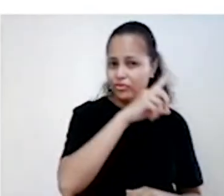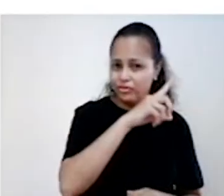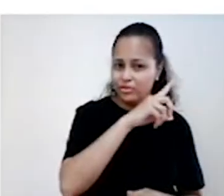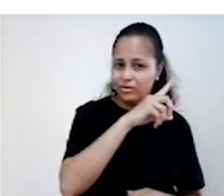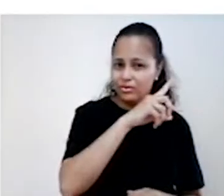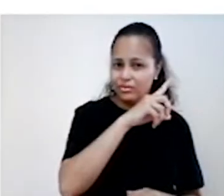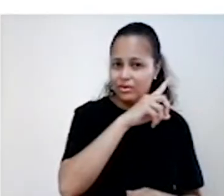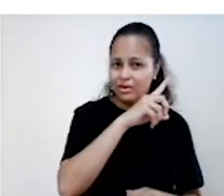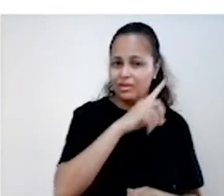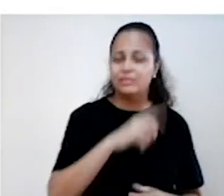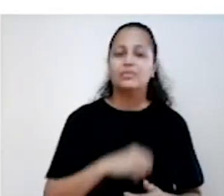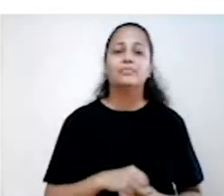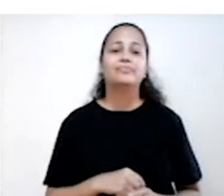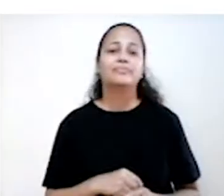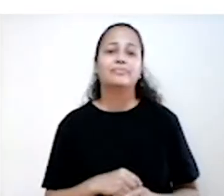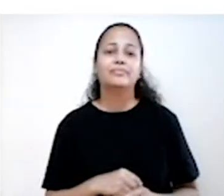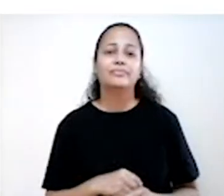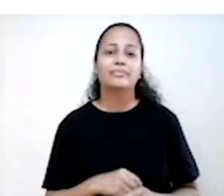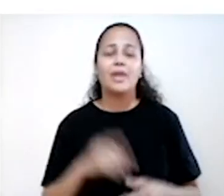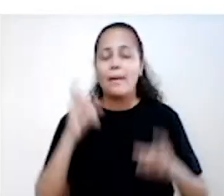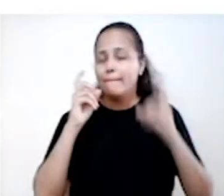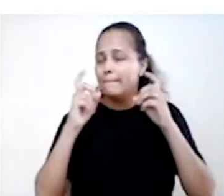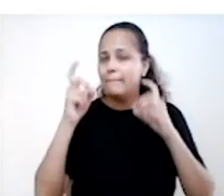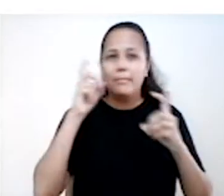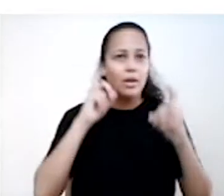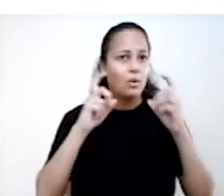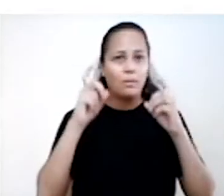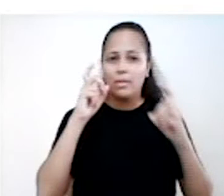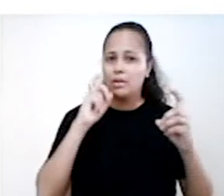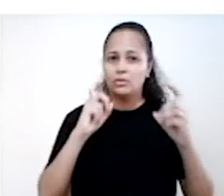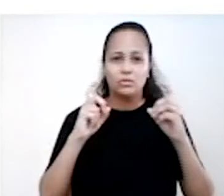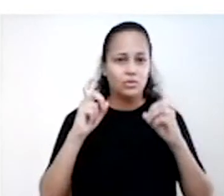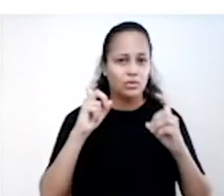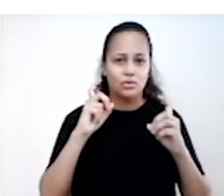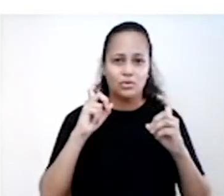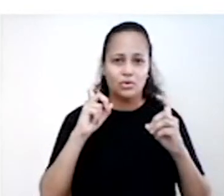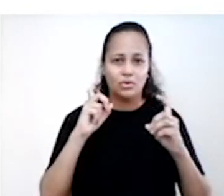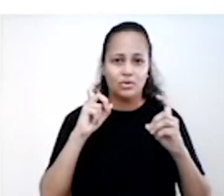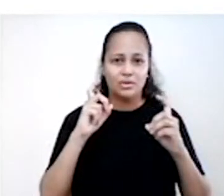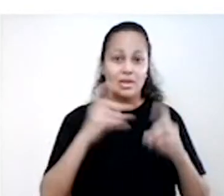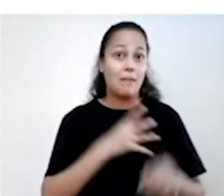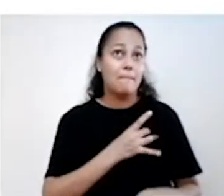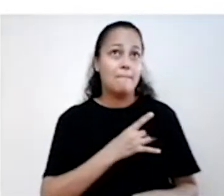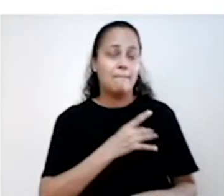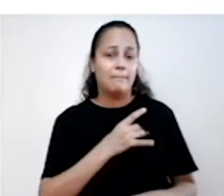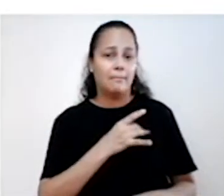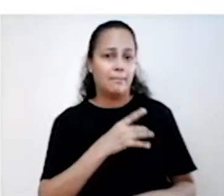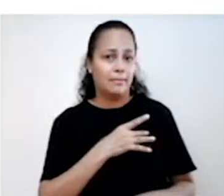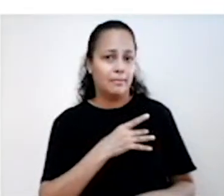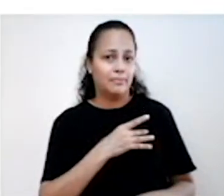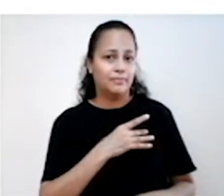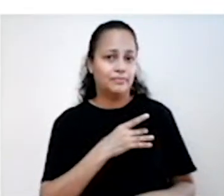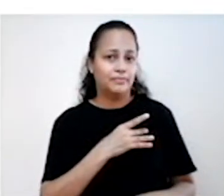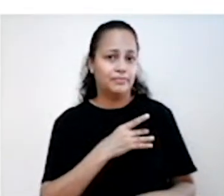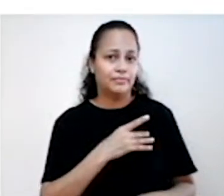de concentração e tomada de decisão, preocupações excessivas, euforia, tensão, medo.